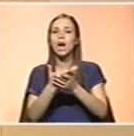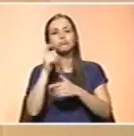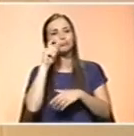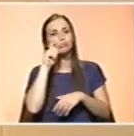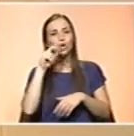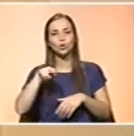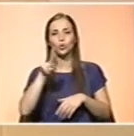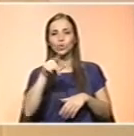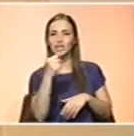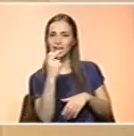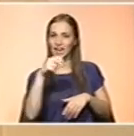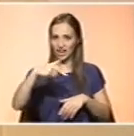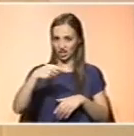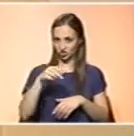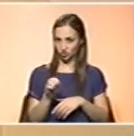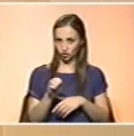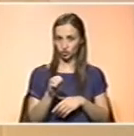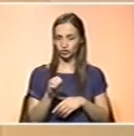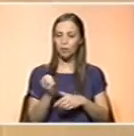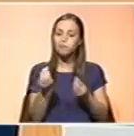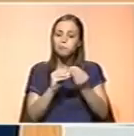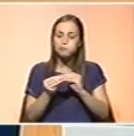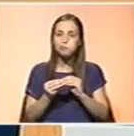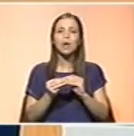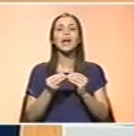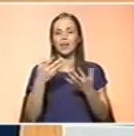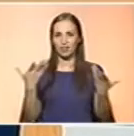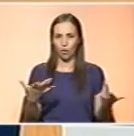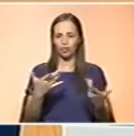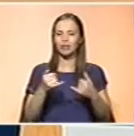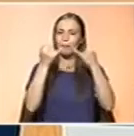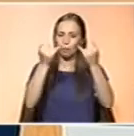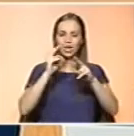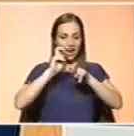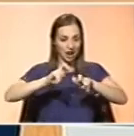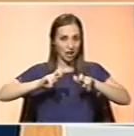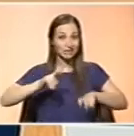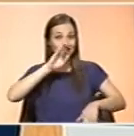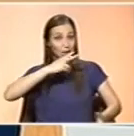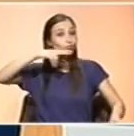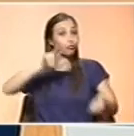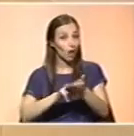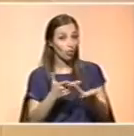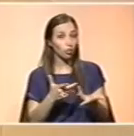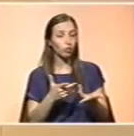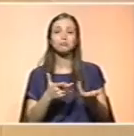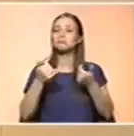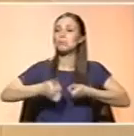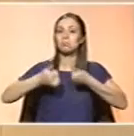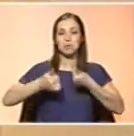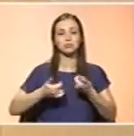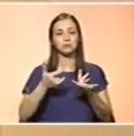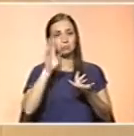seus constituintes. O que quer dizer que depois dessa análise, se esse suplemento for aprovado, ele é seguro para o consumidor? E ele é seguro para o consumidor se